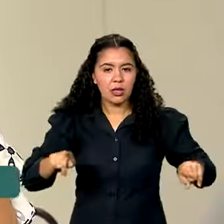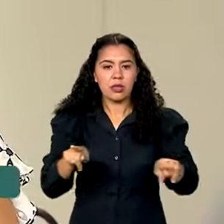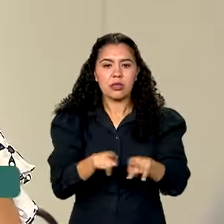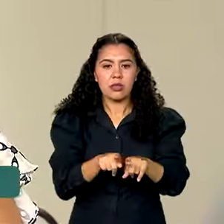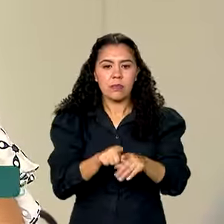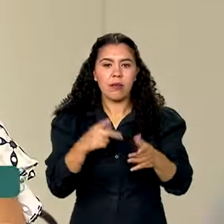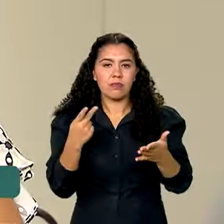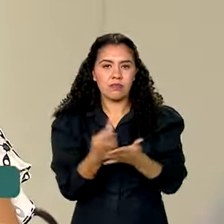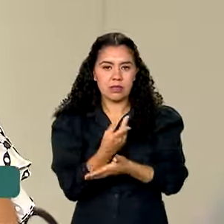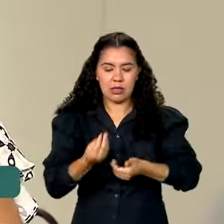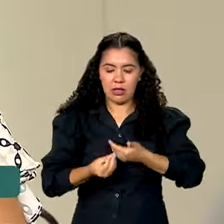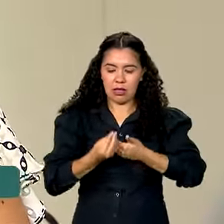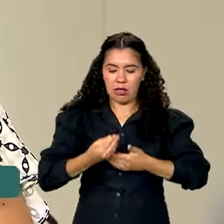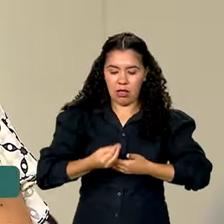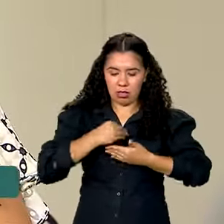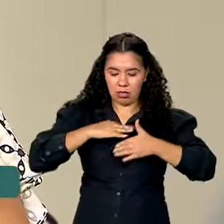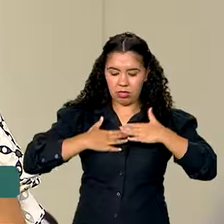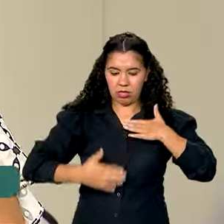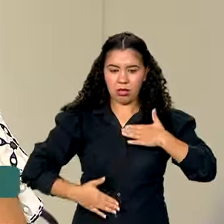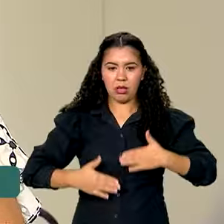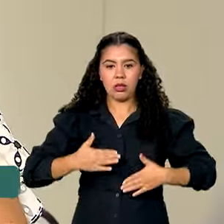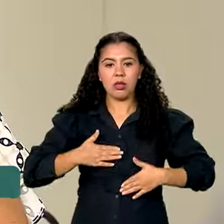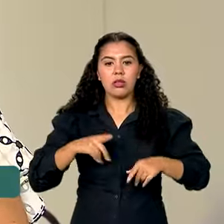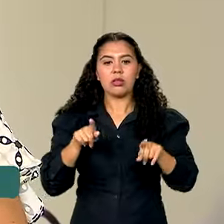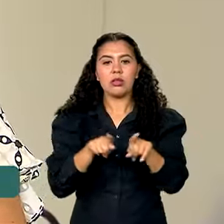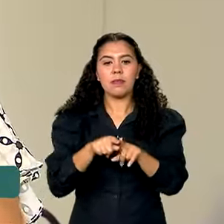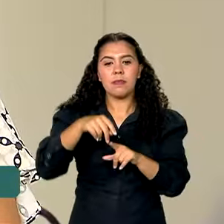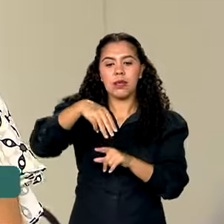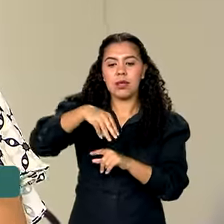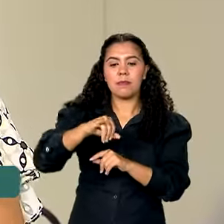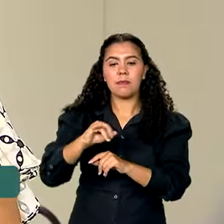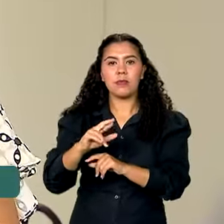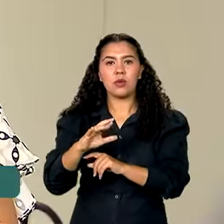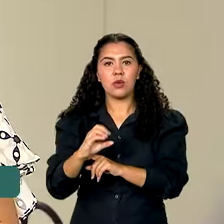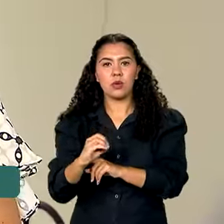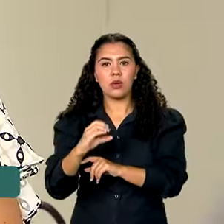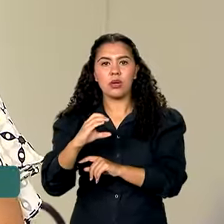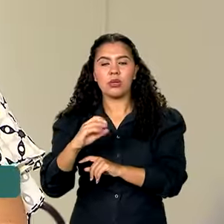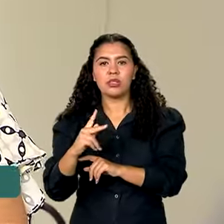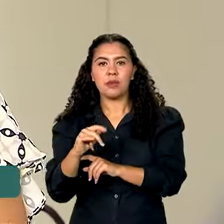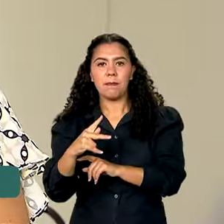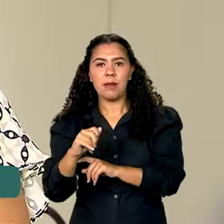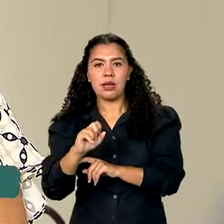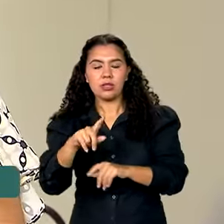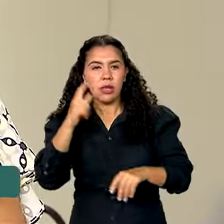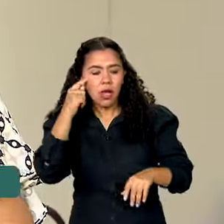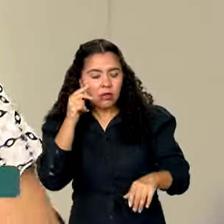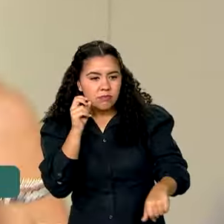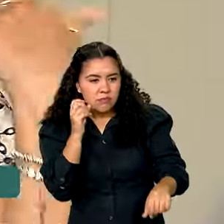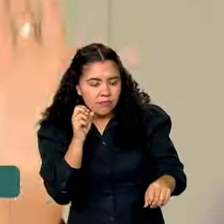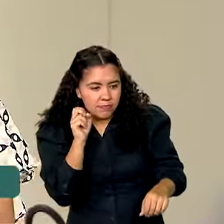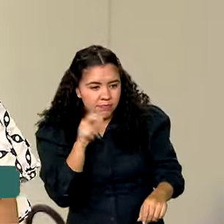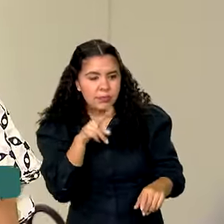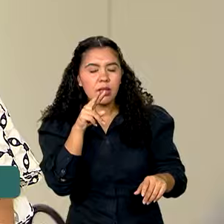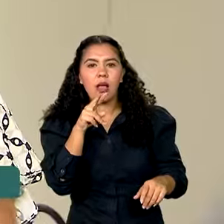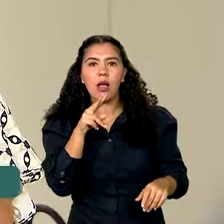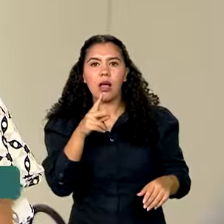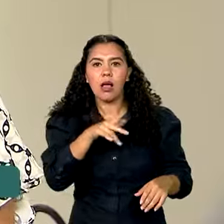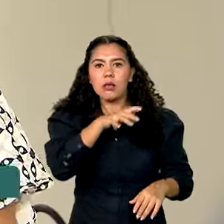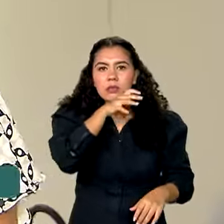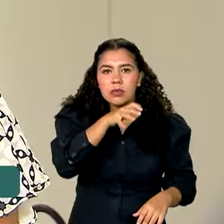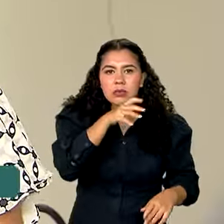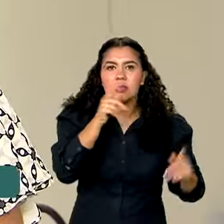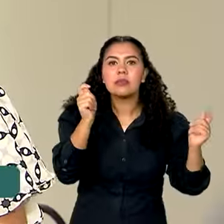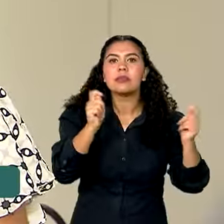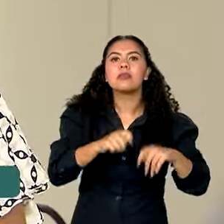internos e externos e também a microchipagem. Porque uma vez que você identifica esses animais, a gente vai poder encontrar os